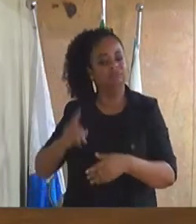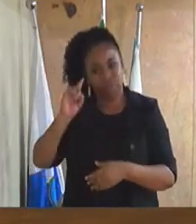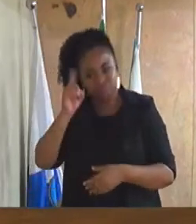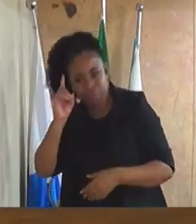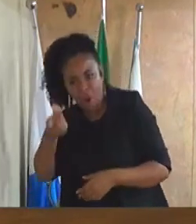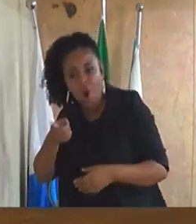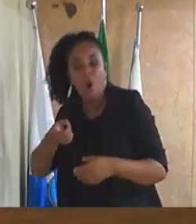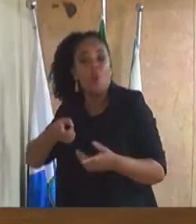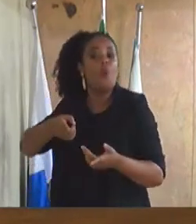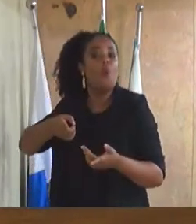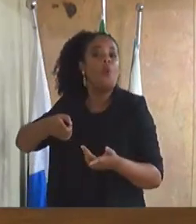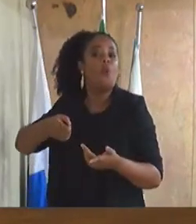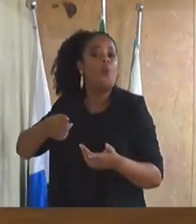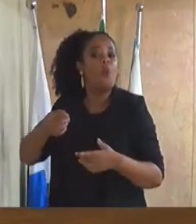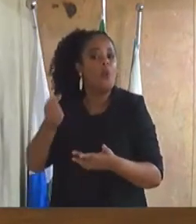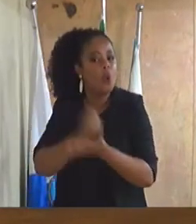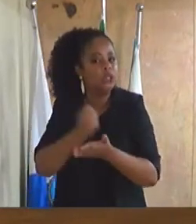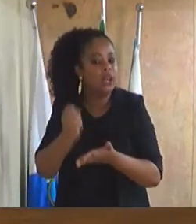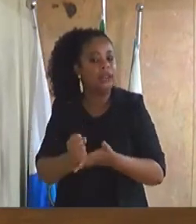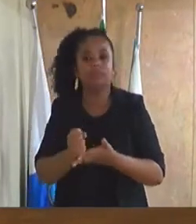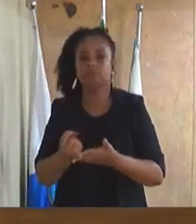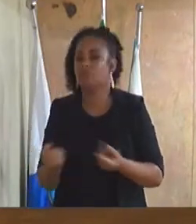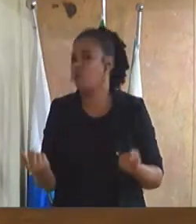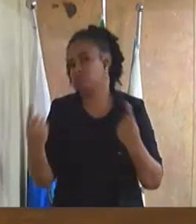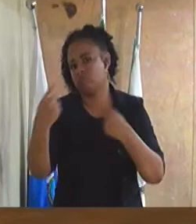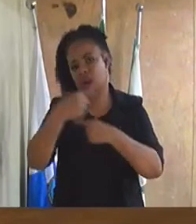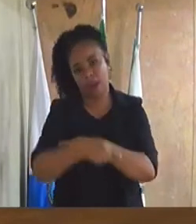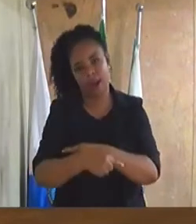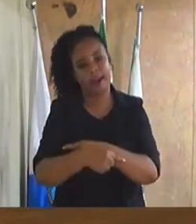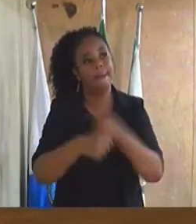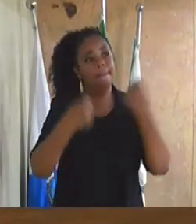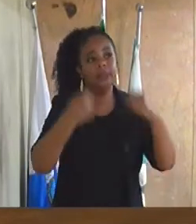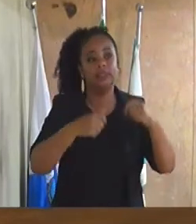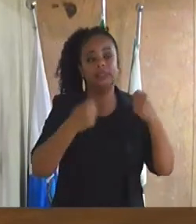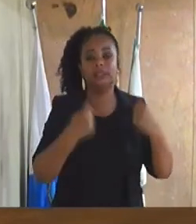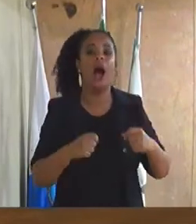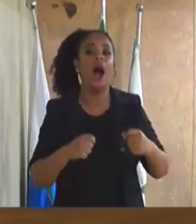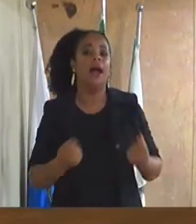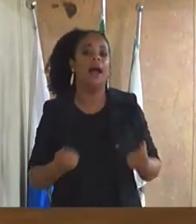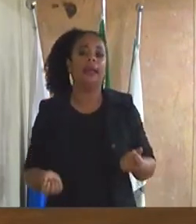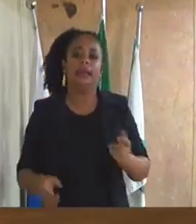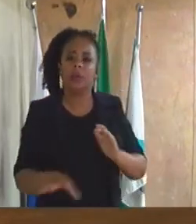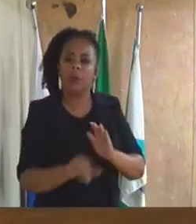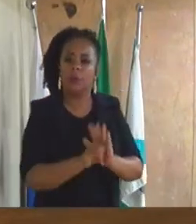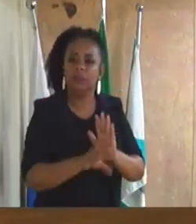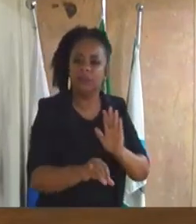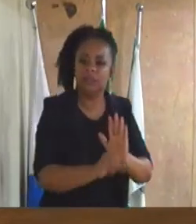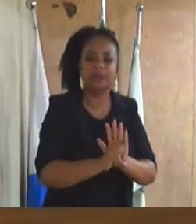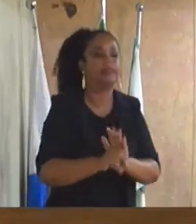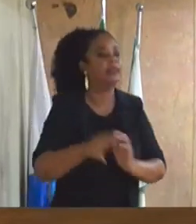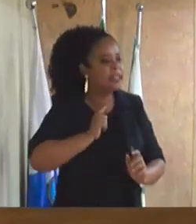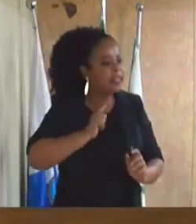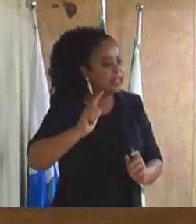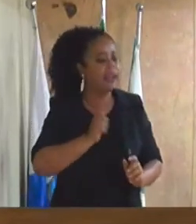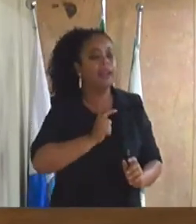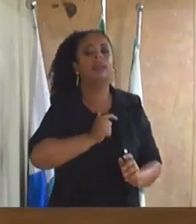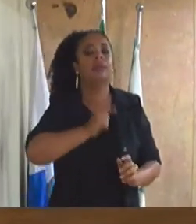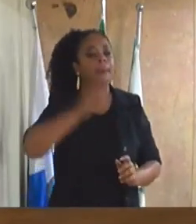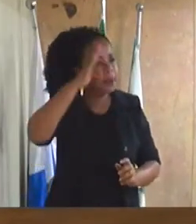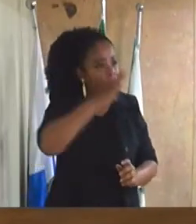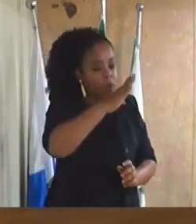muito pelo contrário a questão da economicidade ela é item prioritário em qualquer